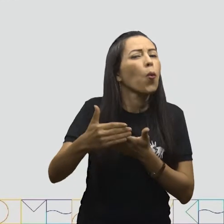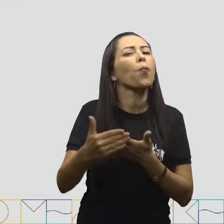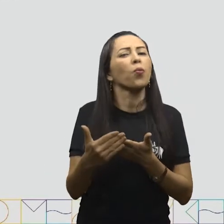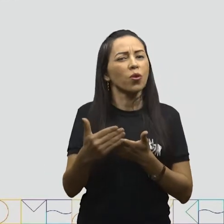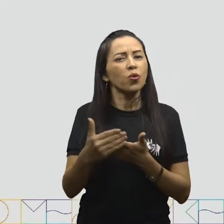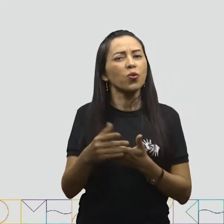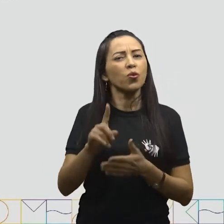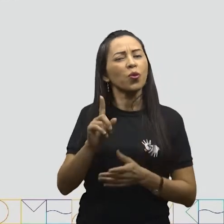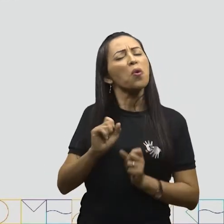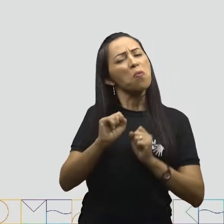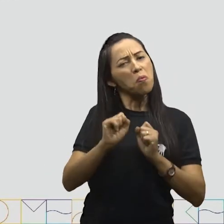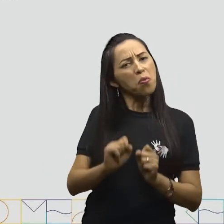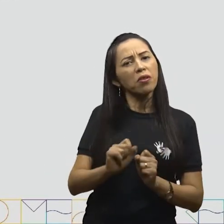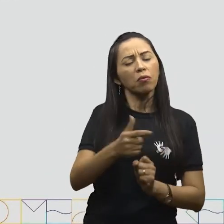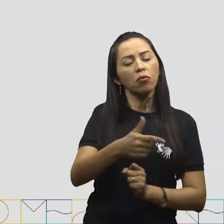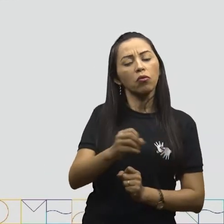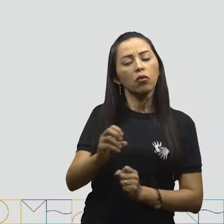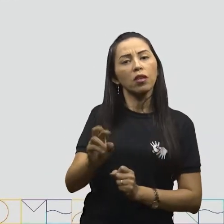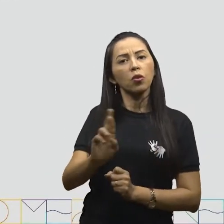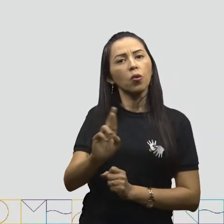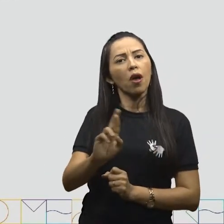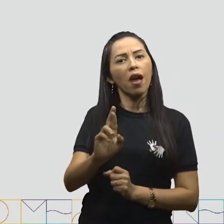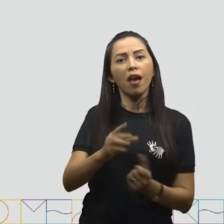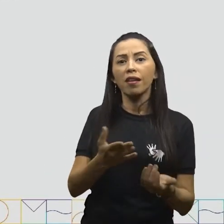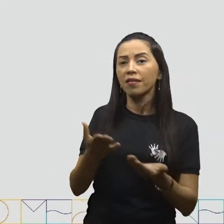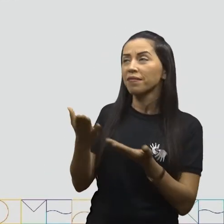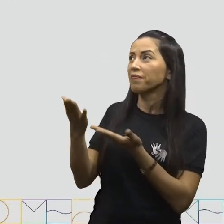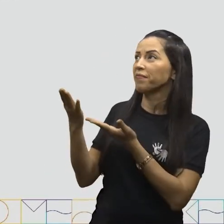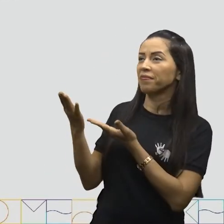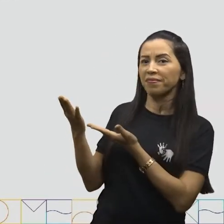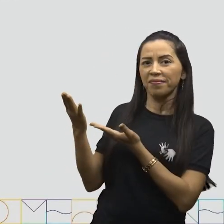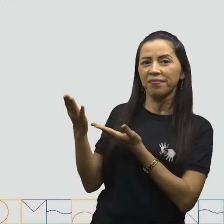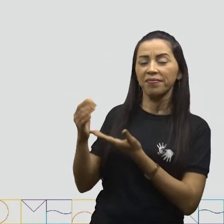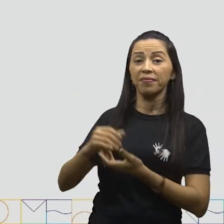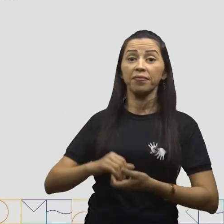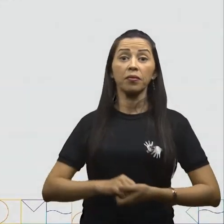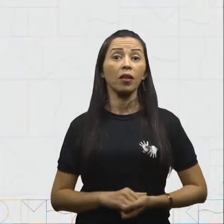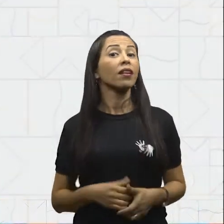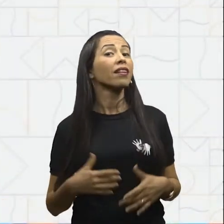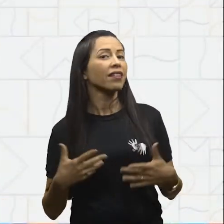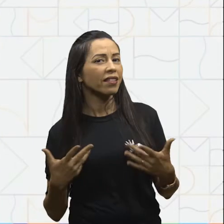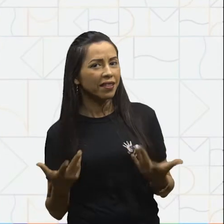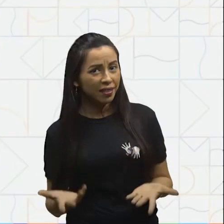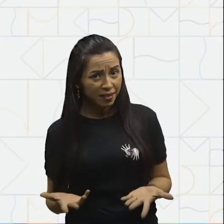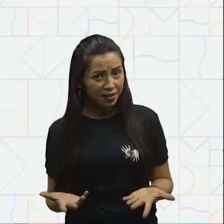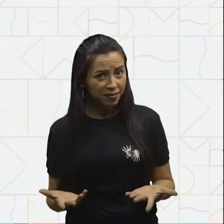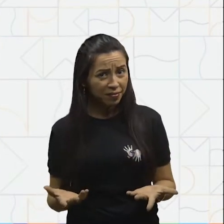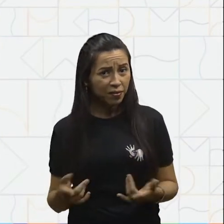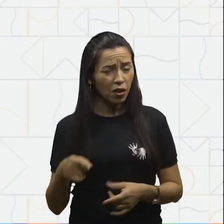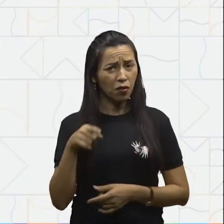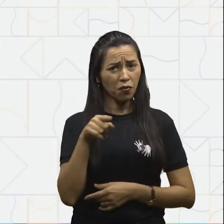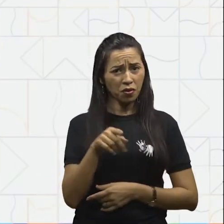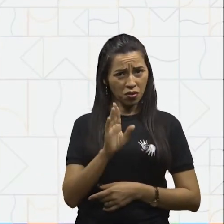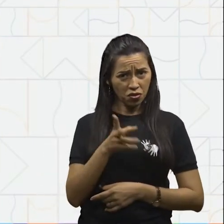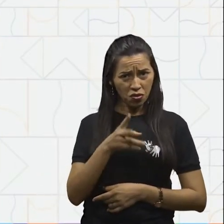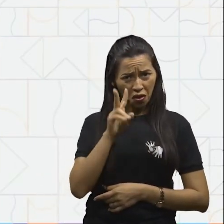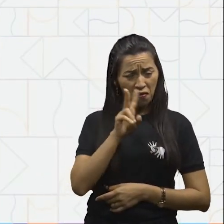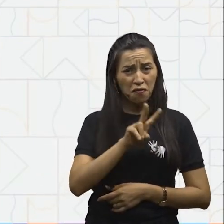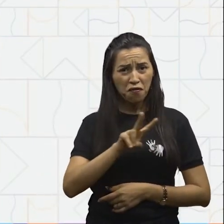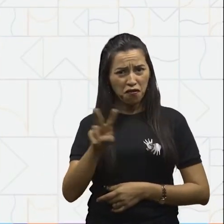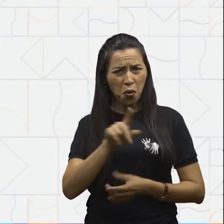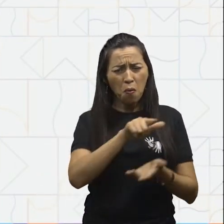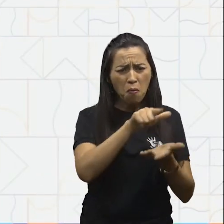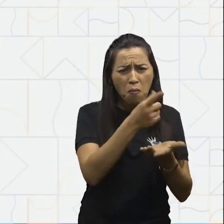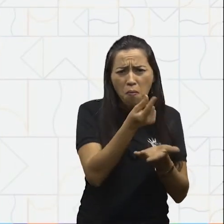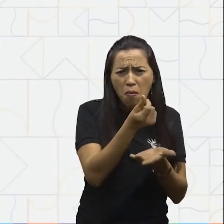representá-la dessa forma e ela é escrita assim. E aí, vocês já viram essas